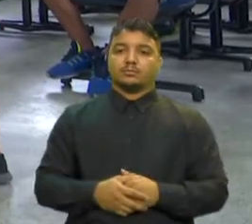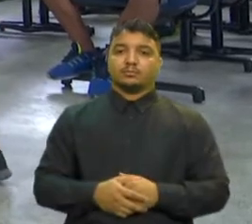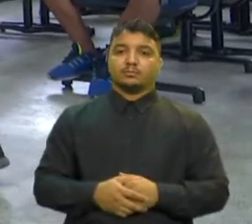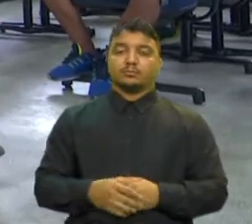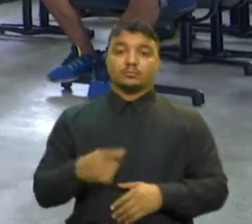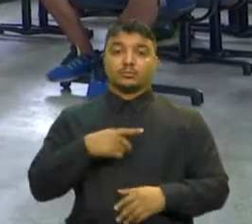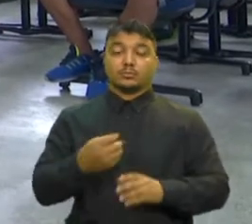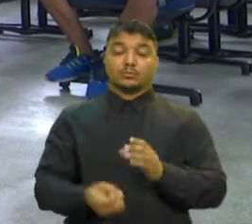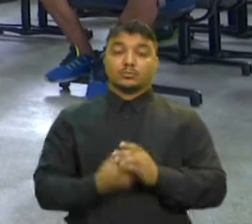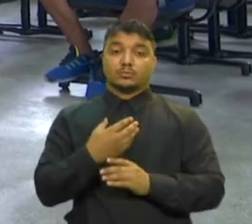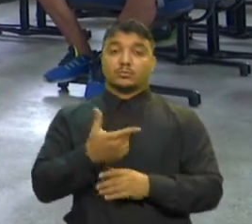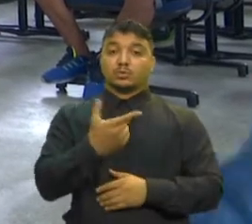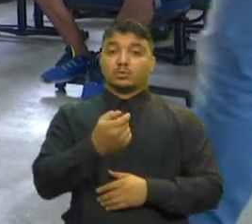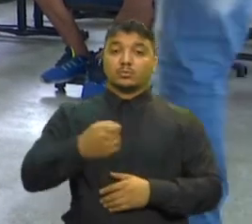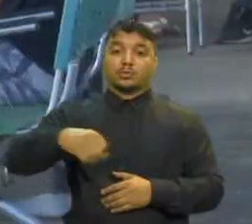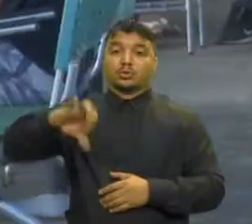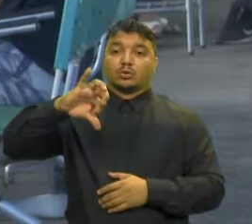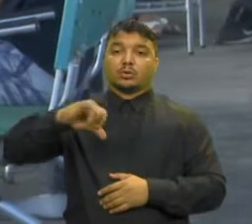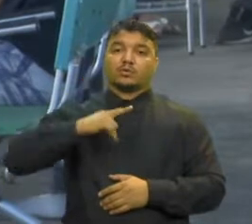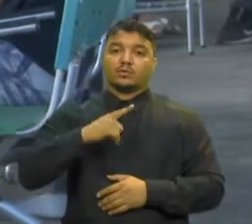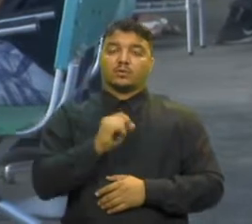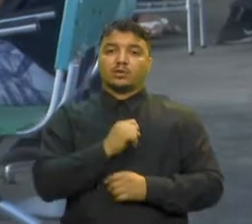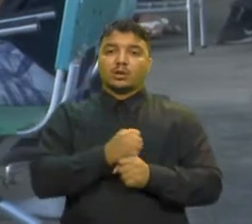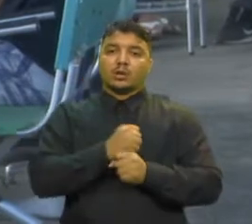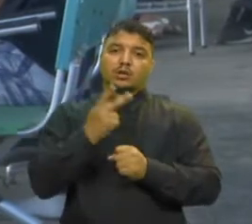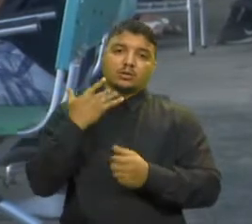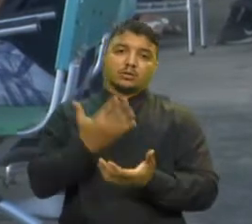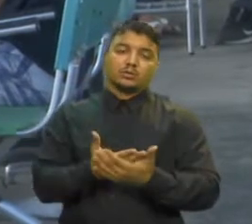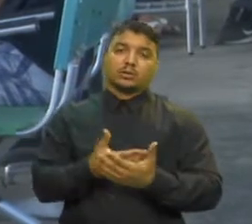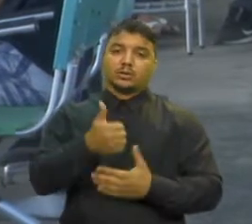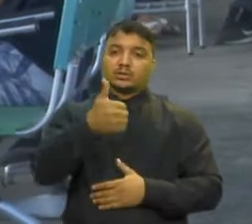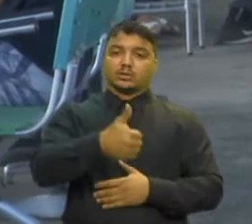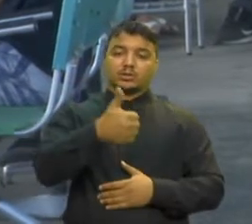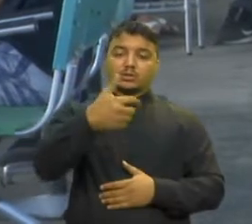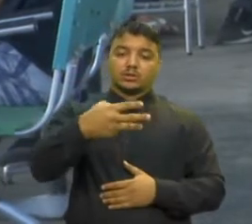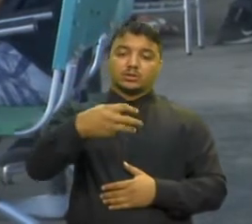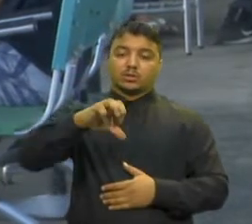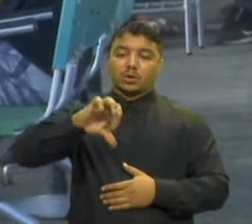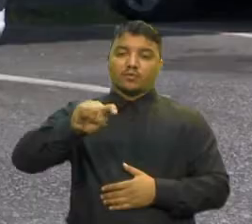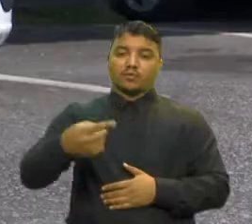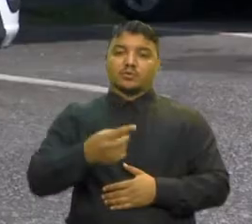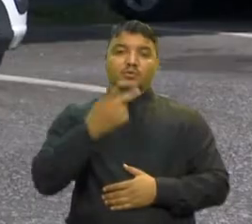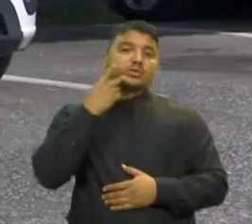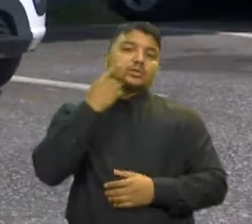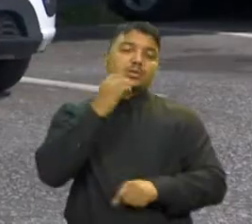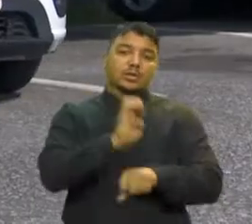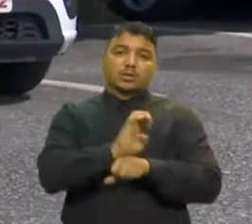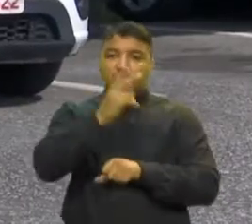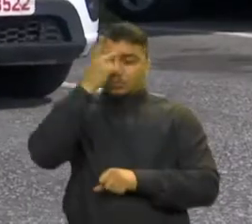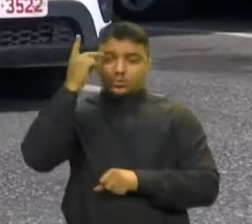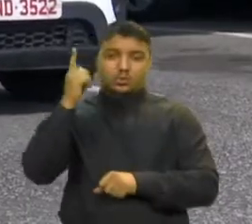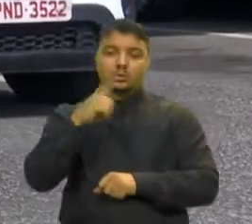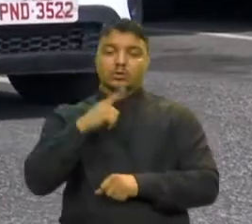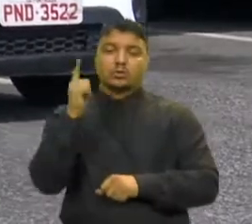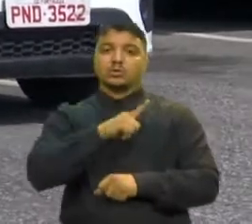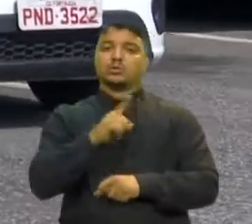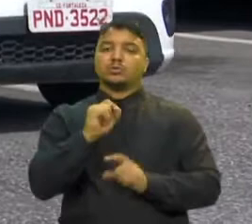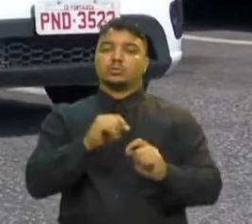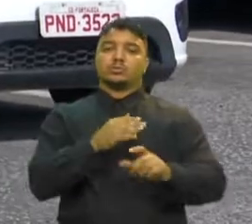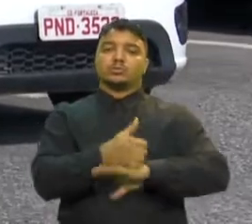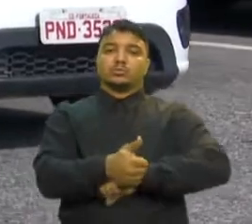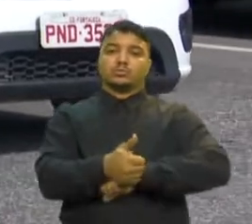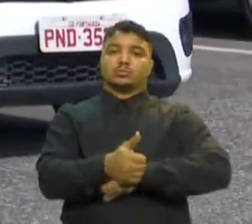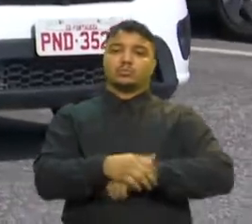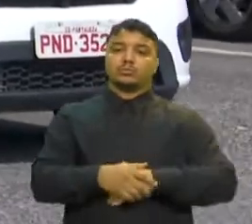foi criado em 2009 E ao longo dos últimos anos, mais de 139 mil cearenses Já foram beneficiados em todo o estado